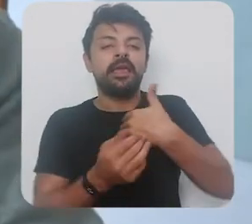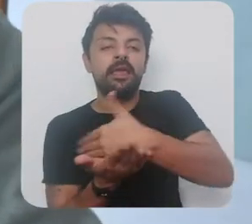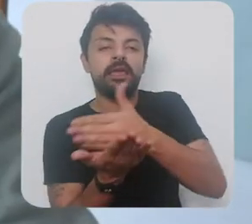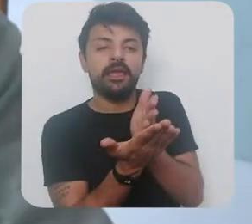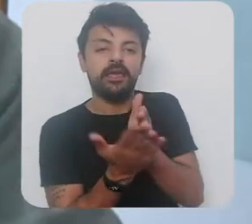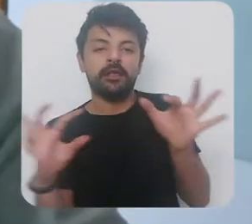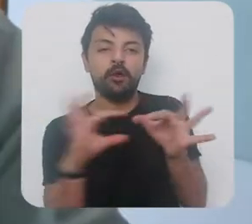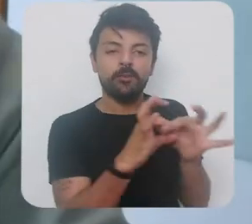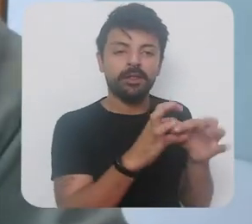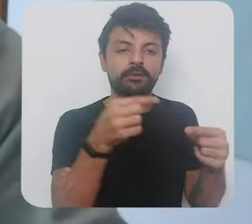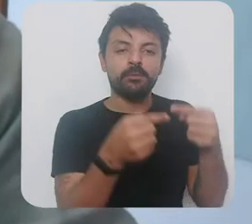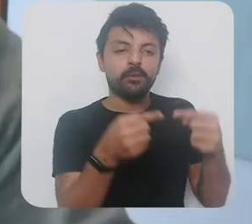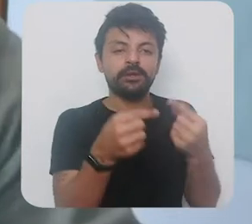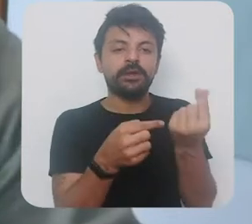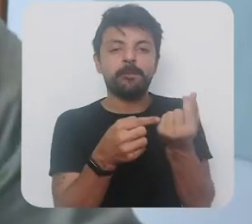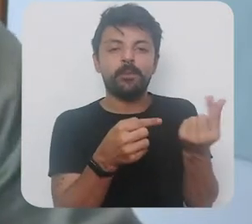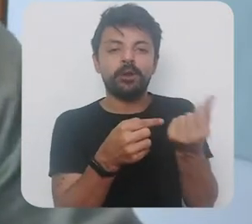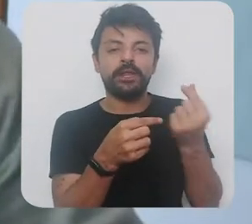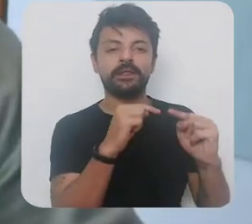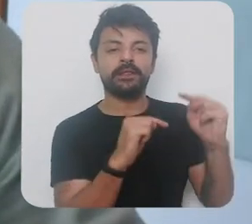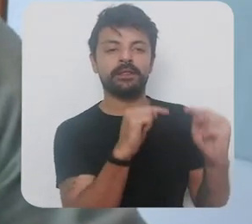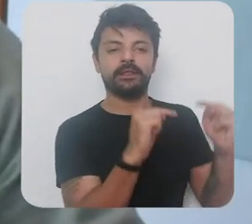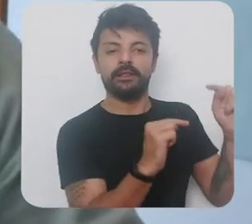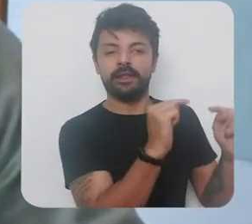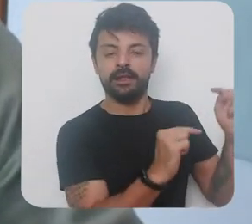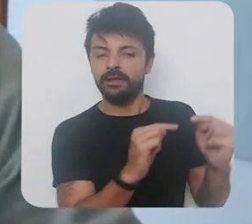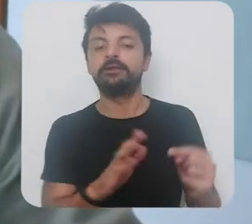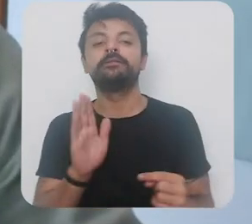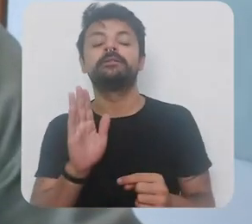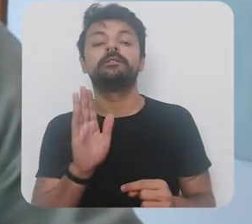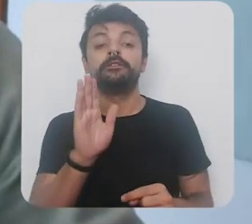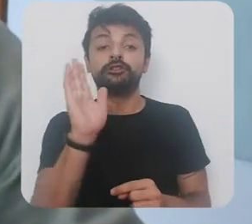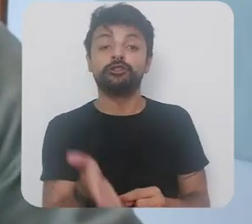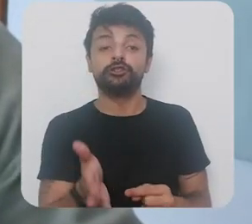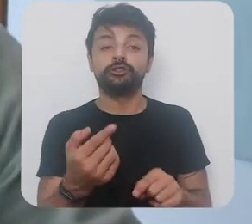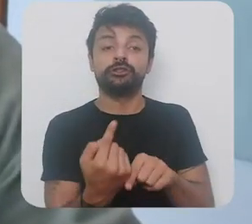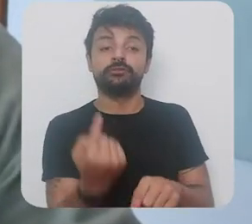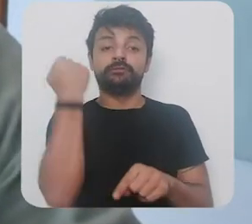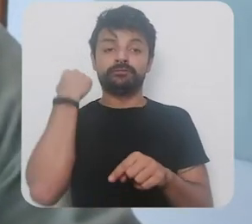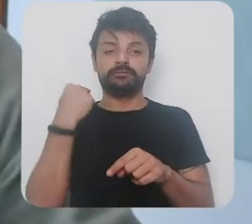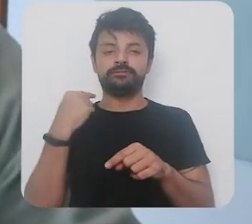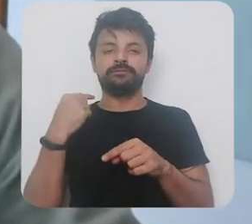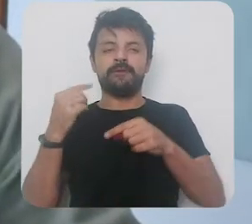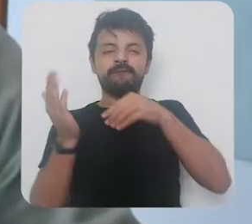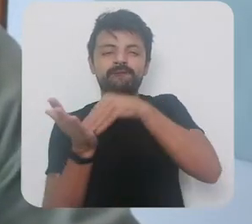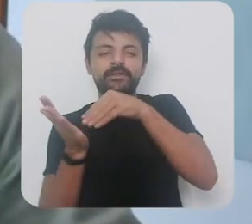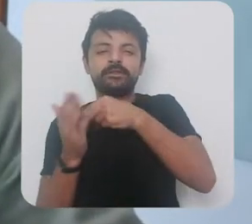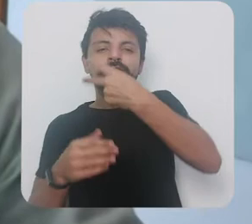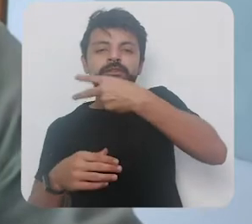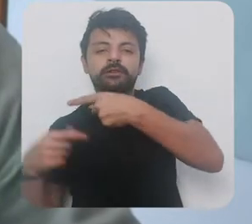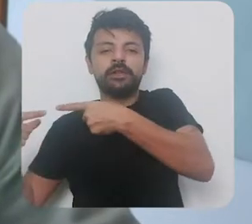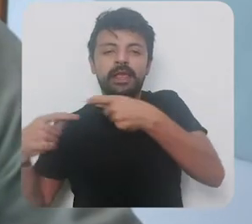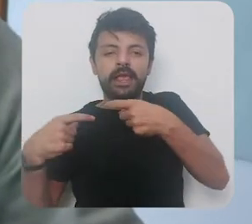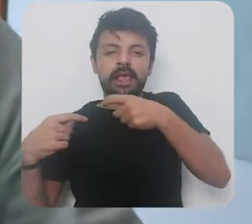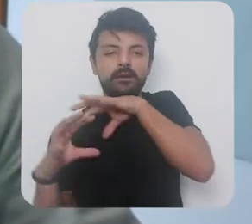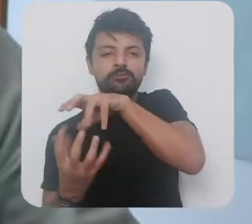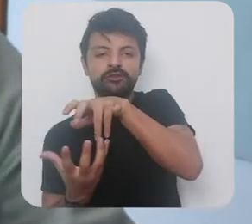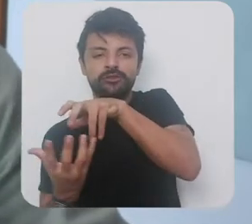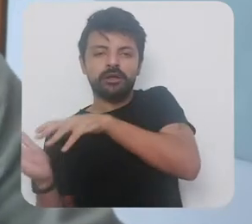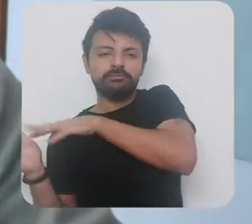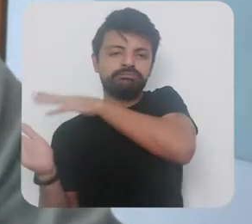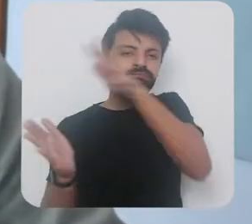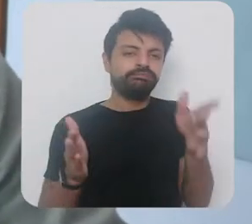combinado com política monetária e tudo isso a gente passou desde final da primeira e segunda guerra mundial até chegar nos dias de